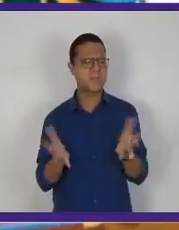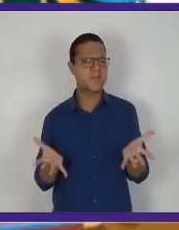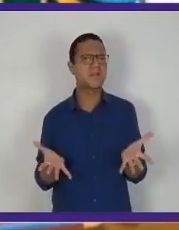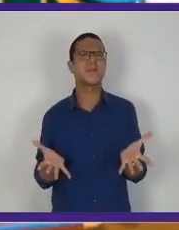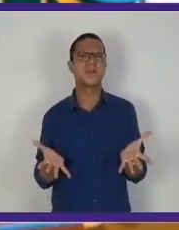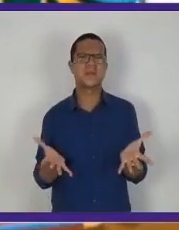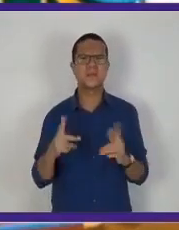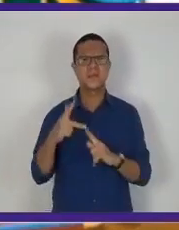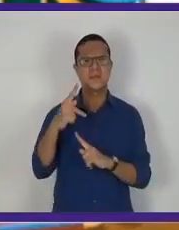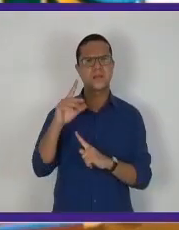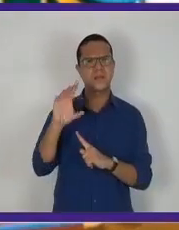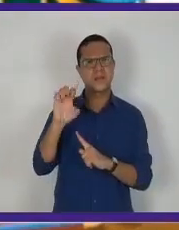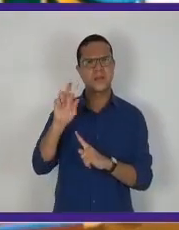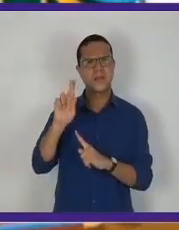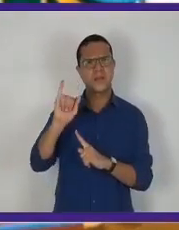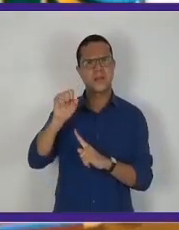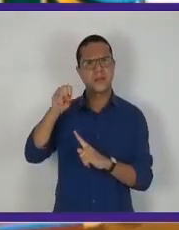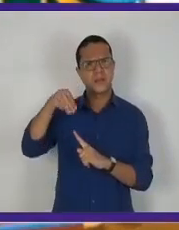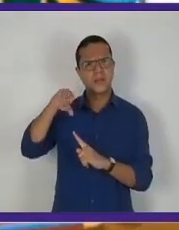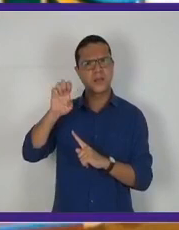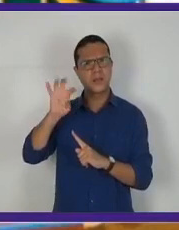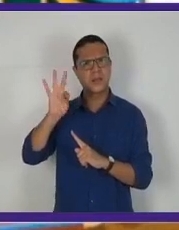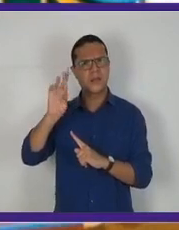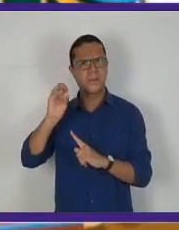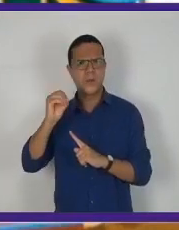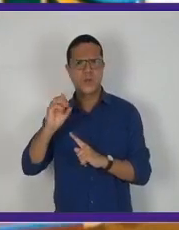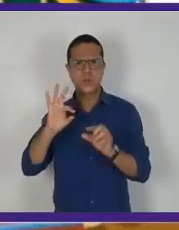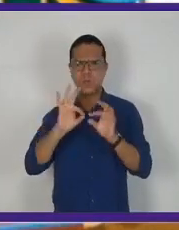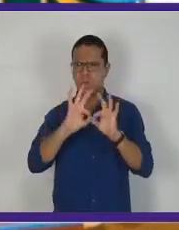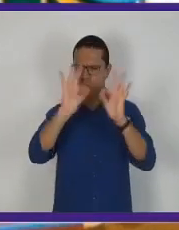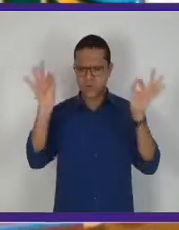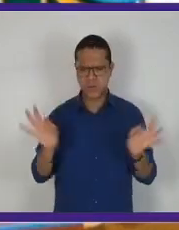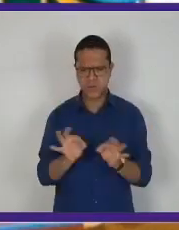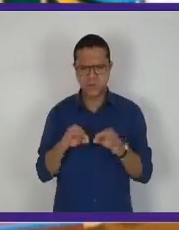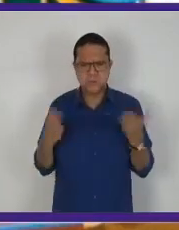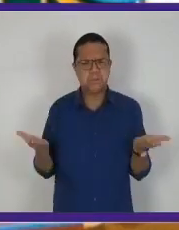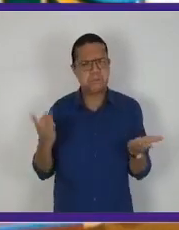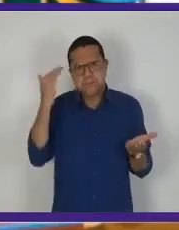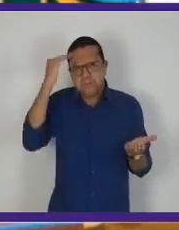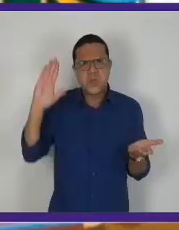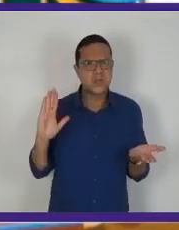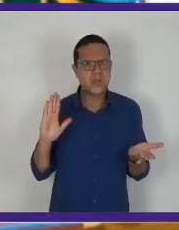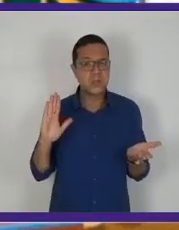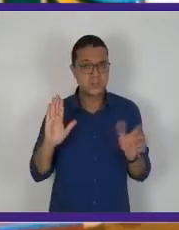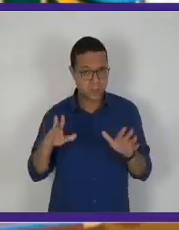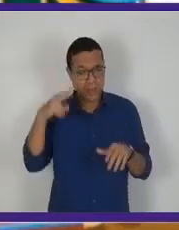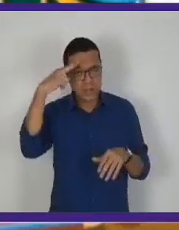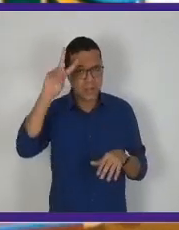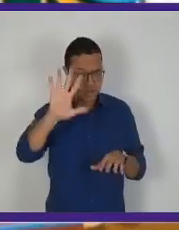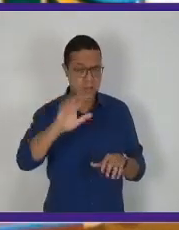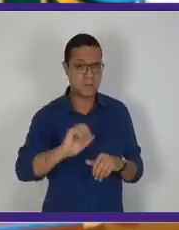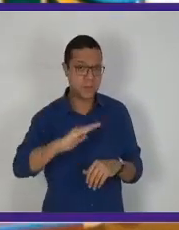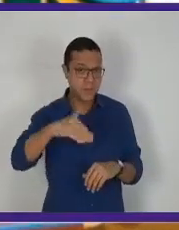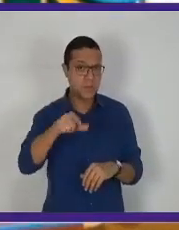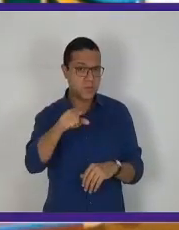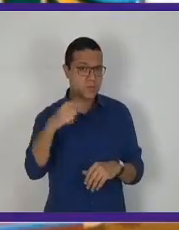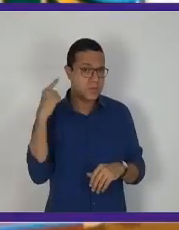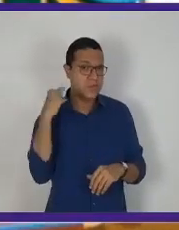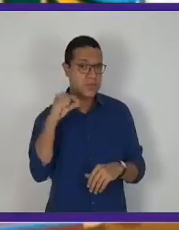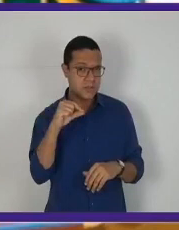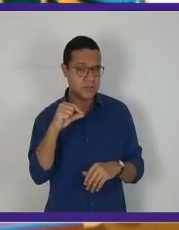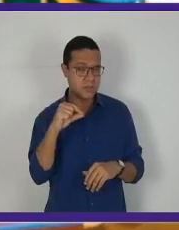perímetro, Diana. E eu lá sei o que é perímetro. Ai, eu quero te lembrar. Quando você sai da sua